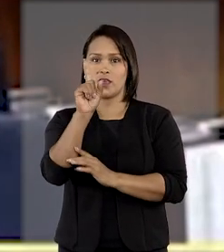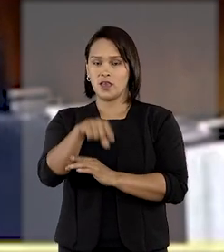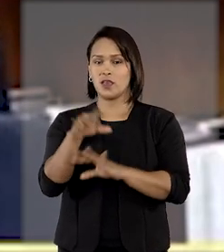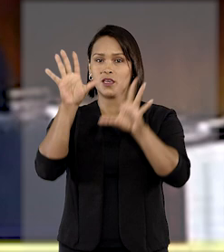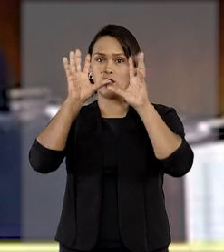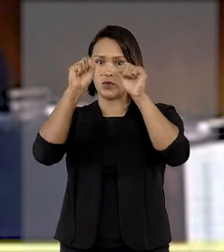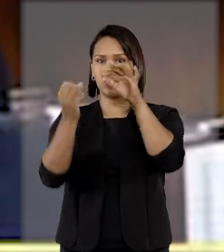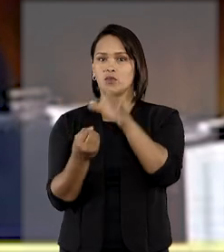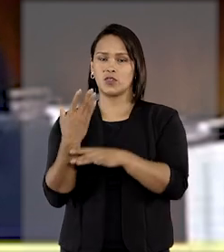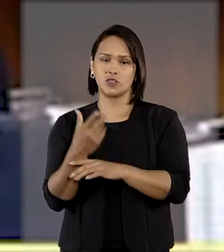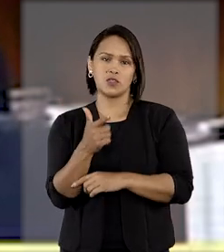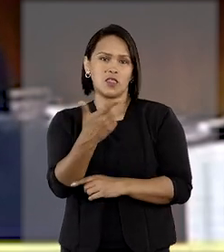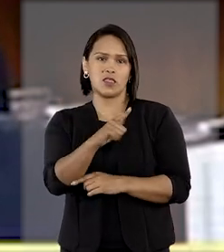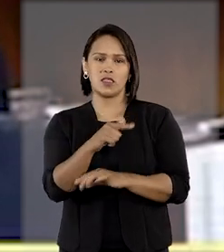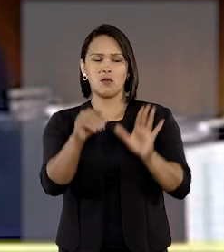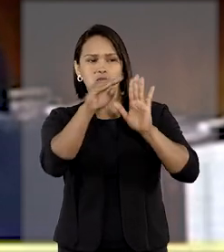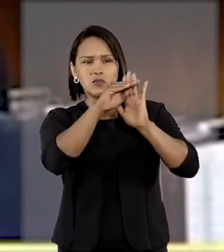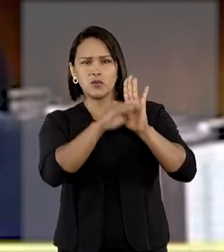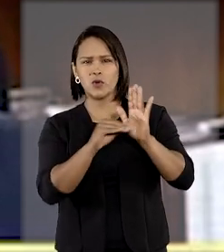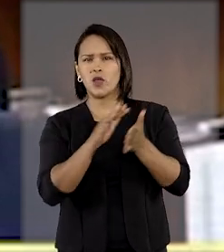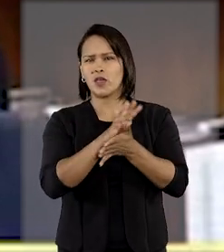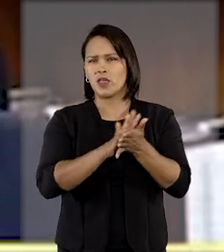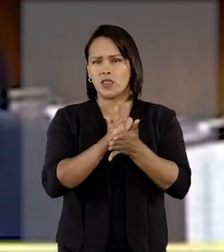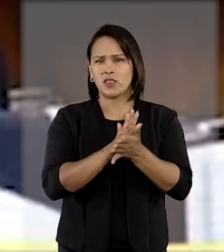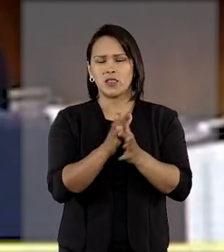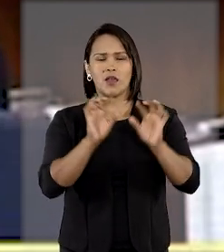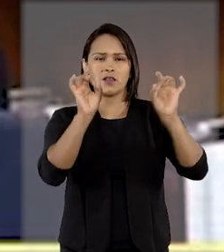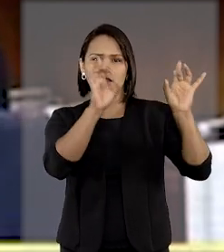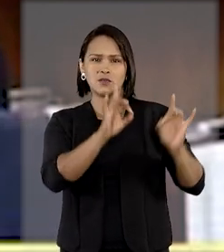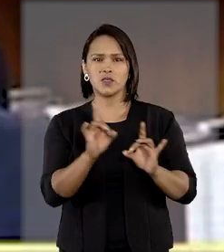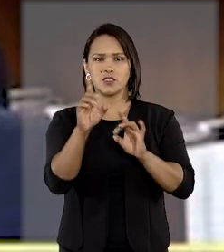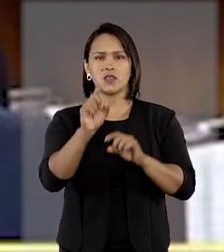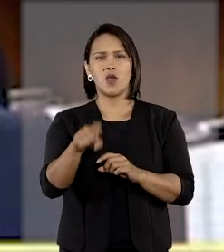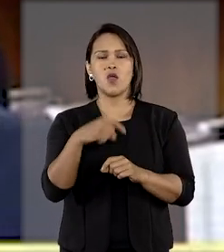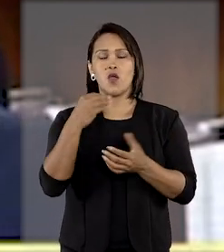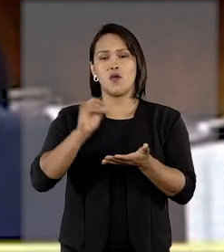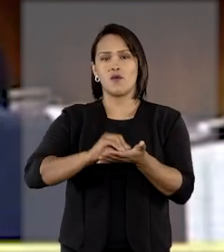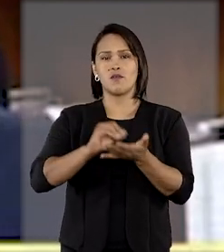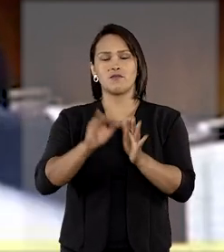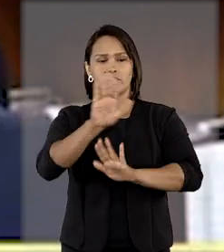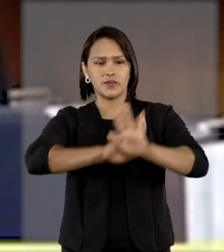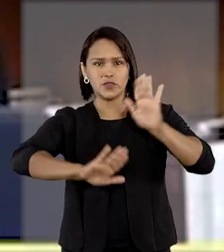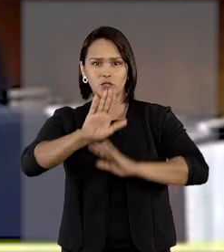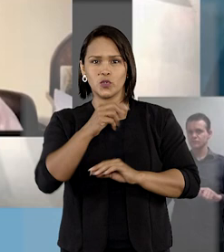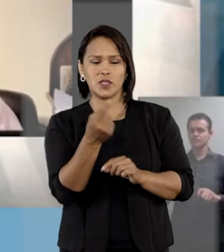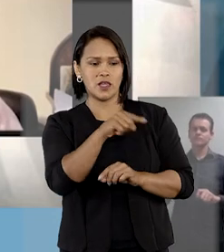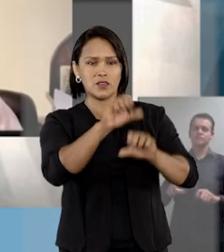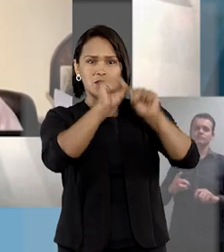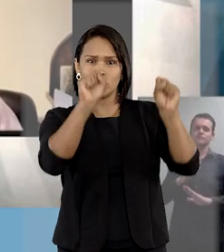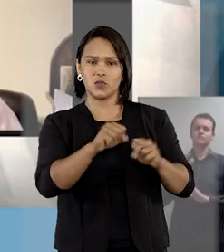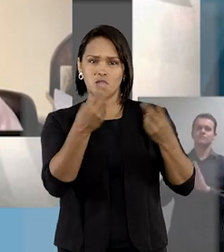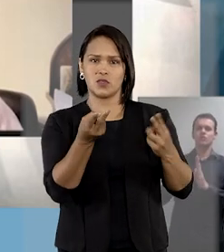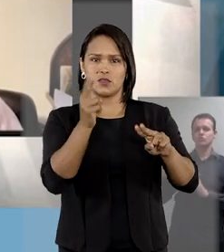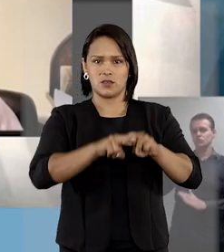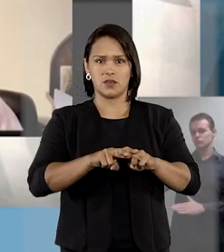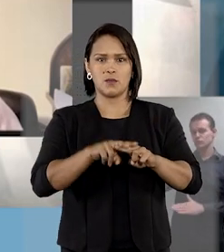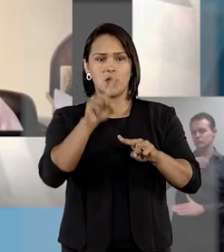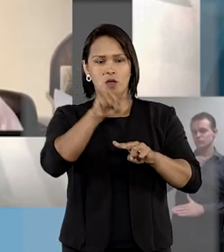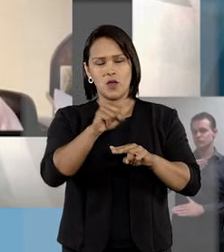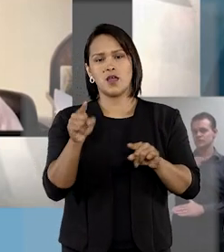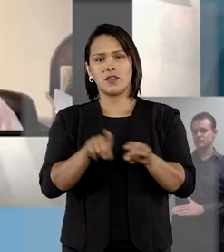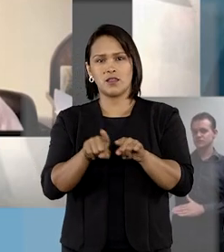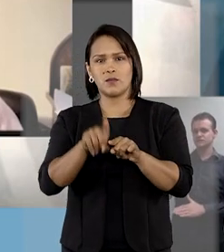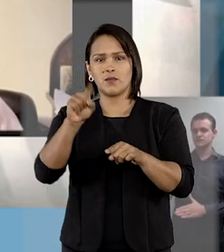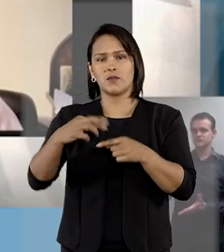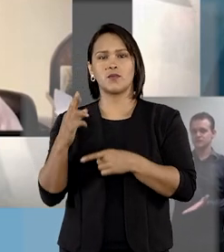constatou nenhuma situação excepcional ou mesmo a falta de cuidados por parte da equipe do presídio. Além disso, o relator observou que